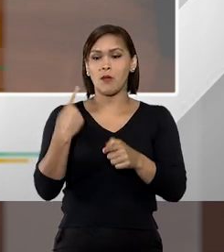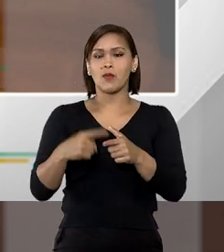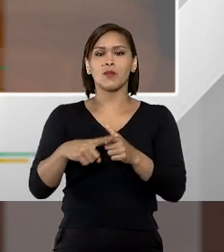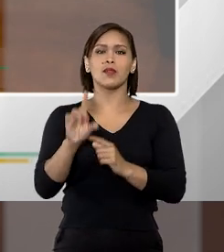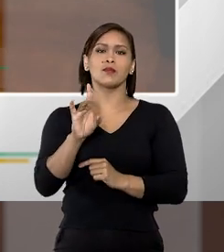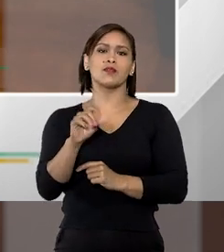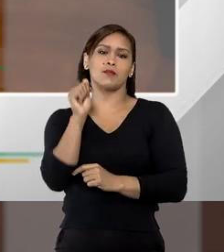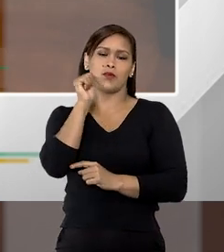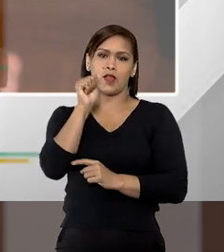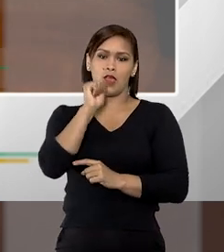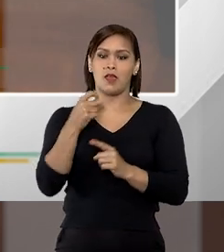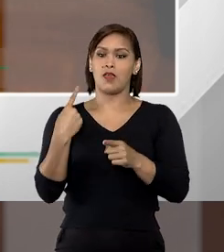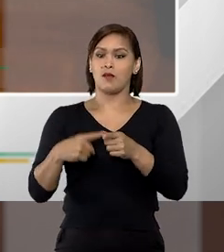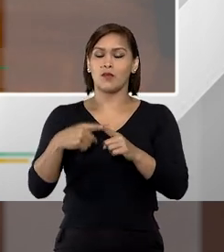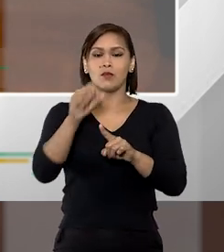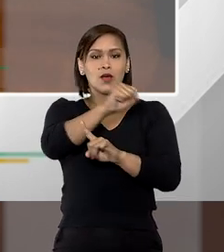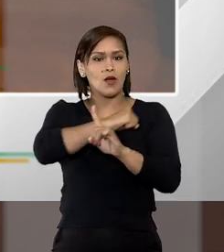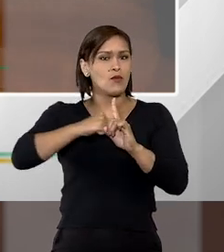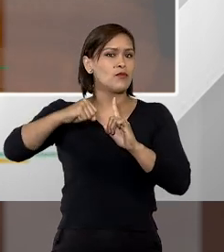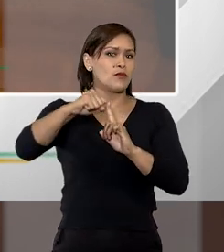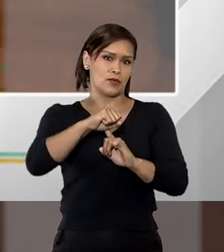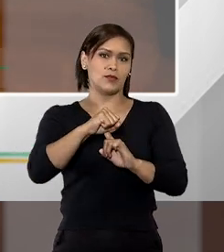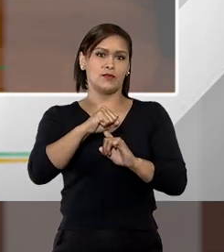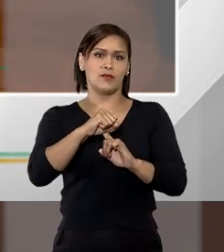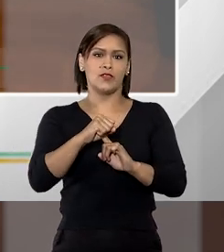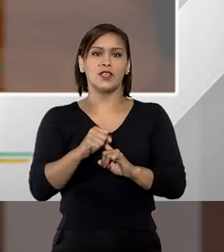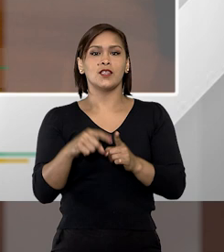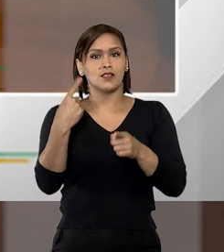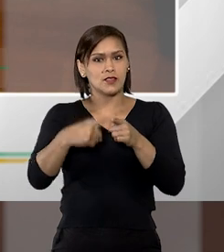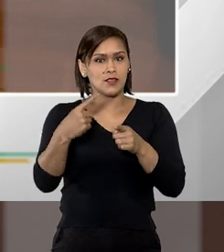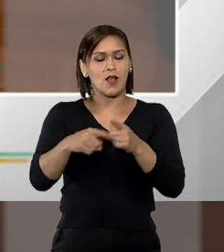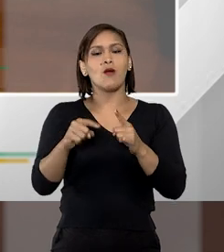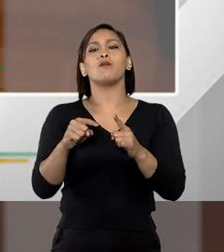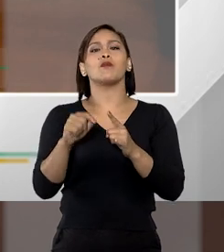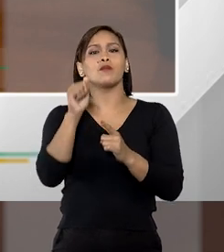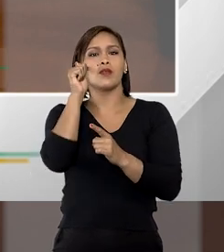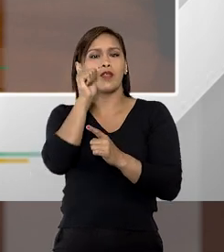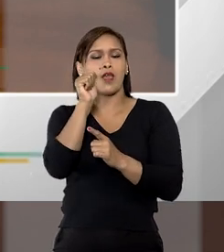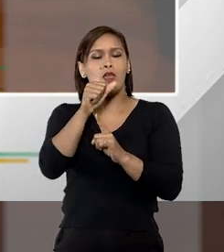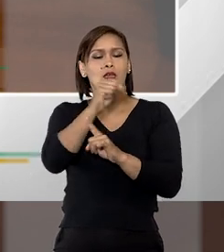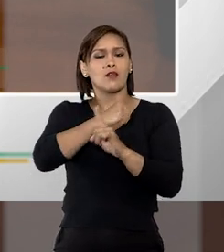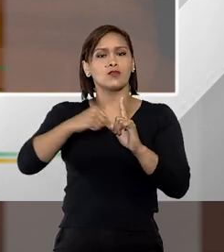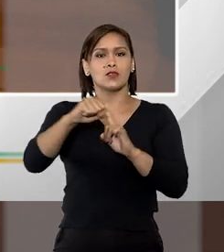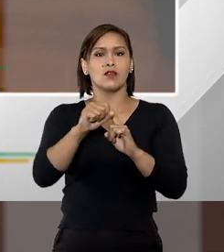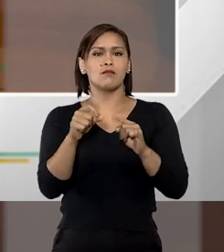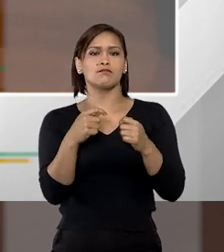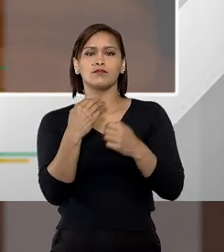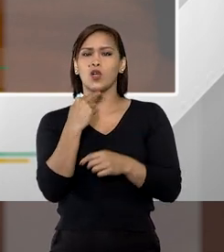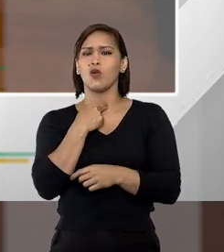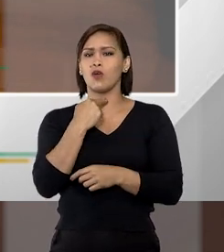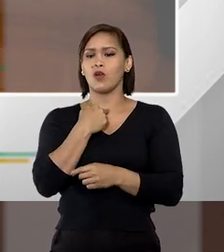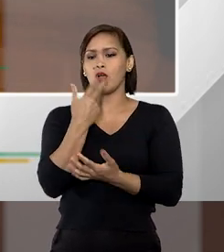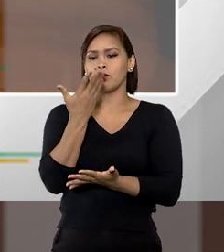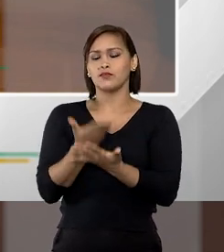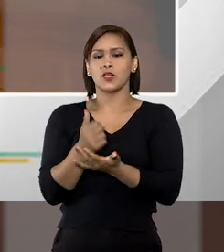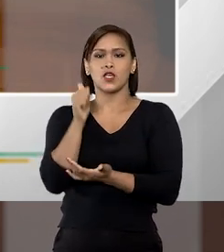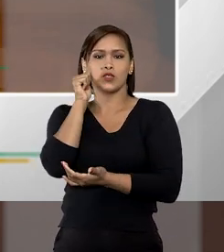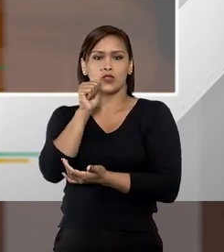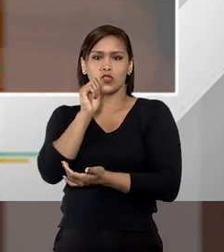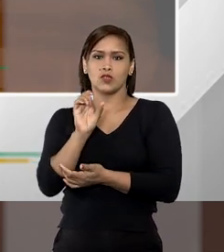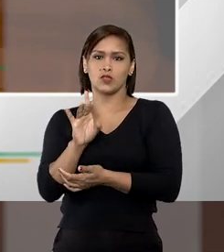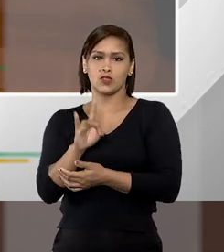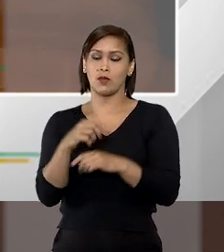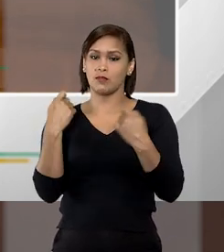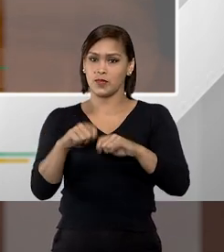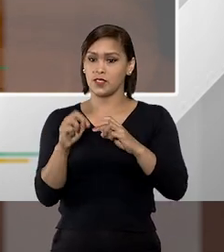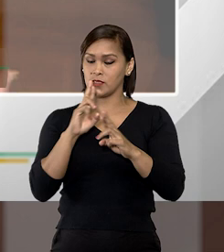mulher é um problema de toda a sociedade e sendo um problema da sociedade nós não podemos deixar que só as mulheres resolvam nós temos